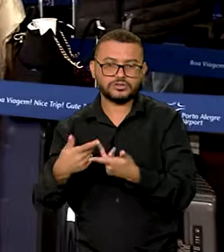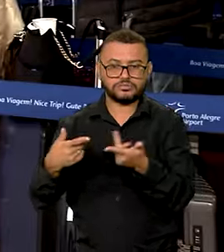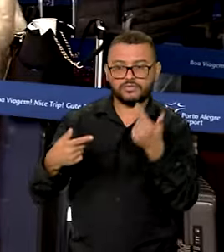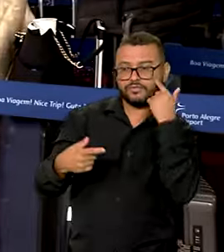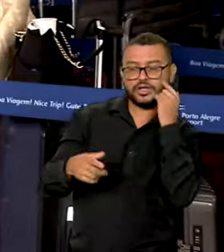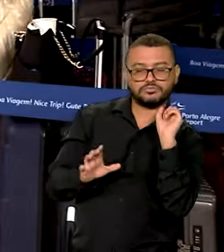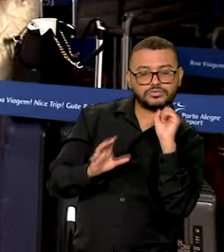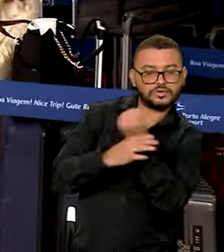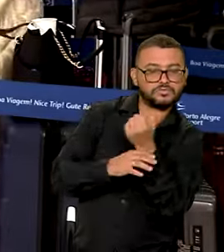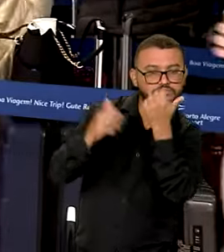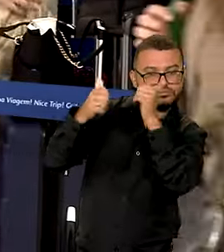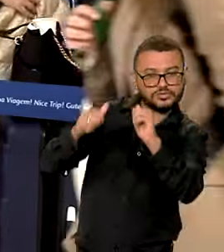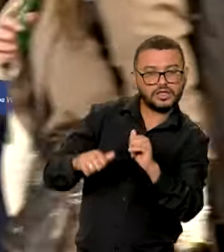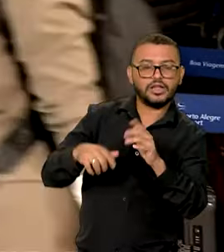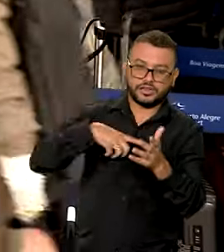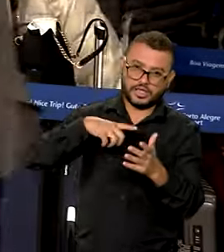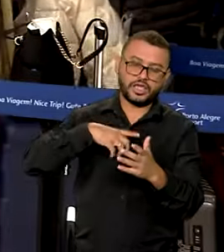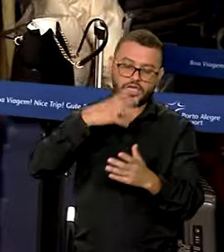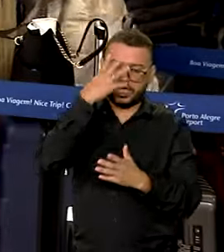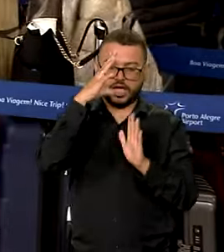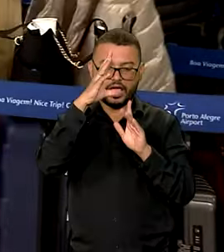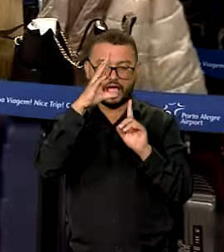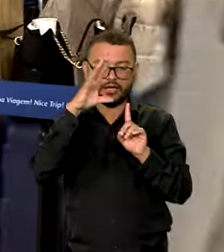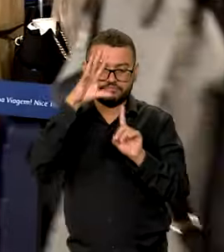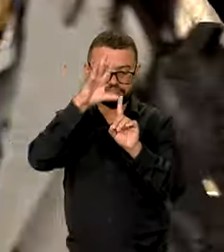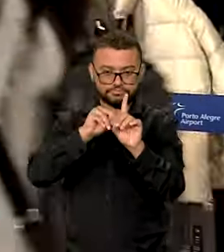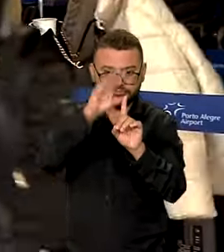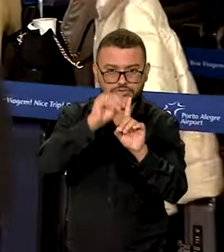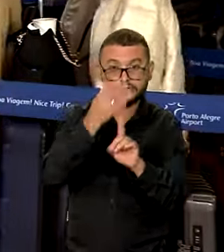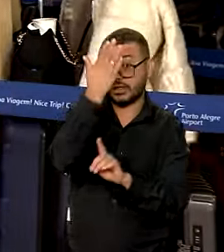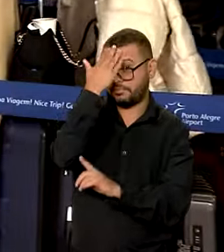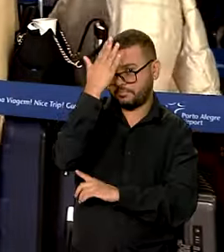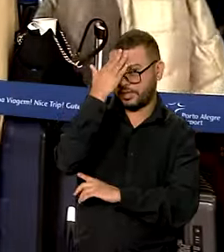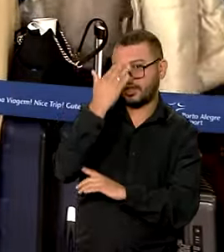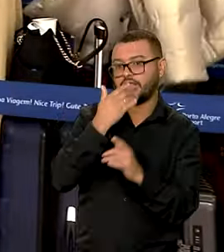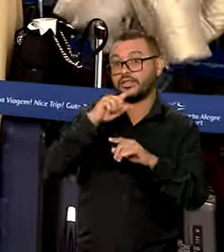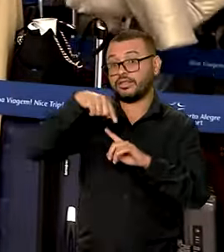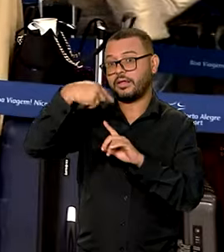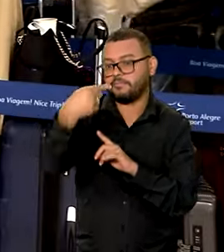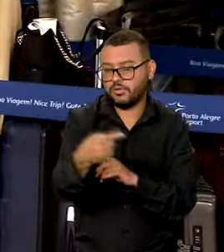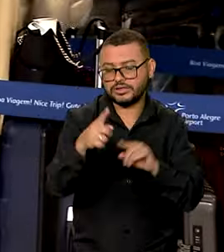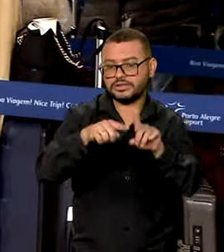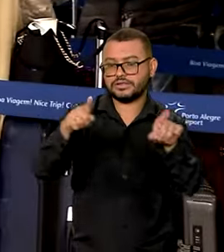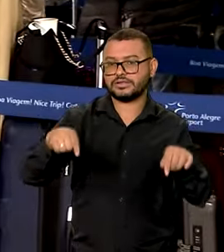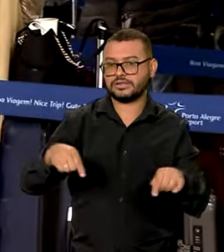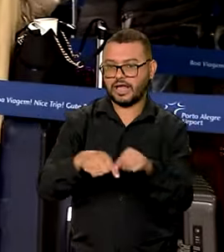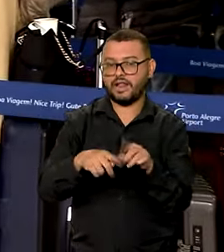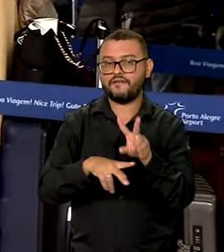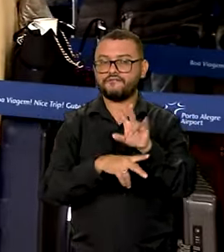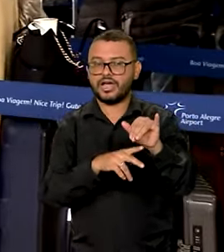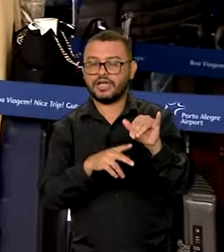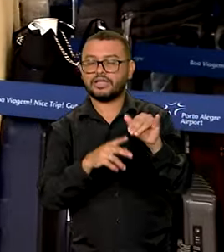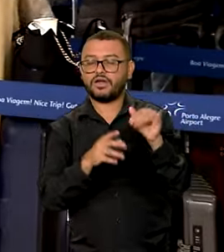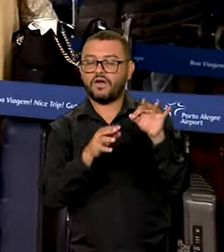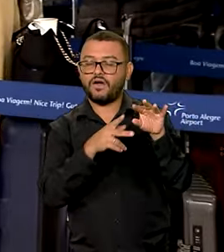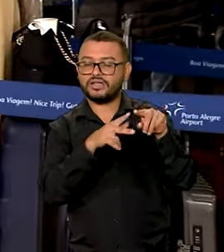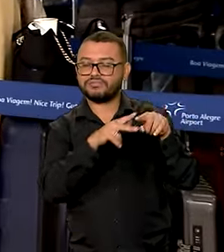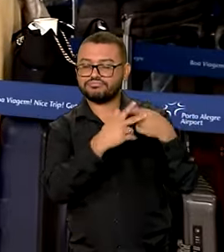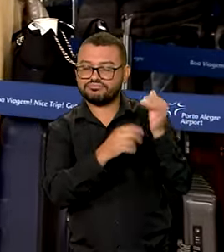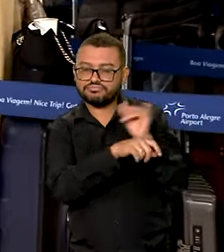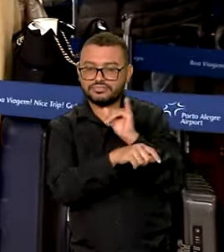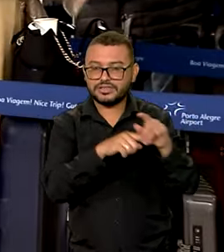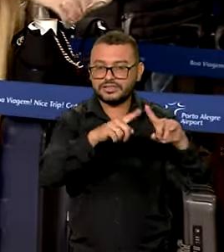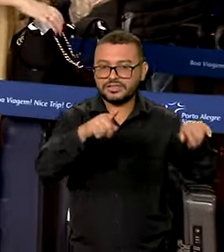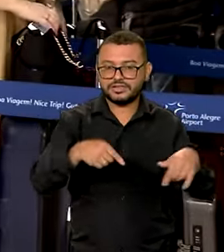de segurança, como o raio-x. Em seguida, serão encaminhados para uma sala de embarque, também montada aqui no shopping,